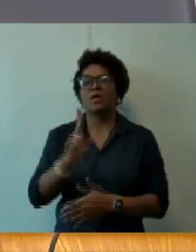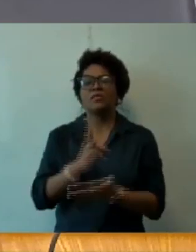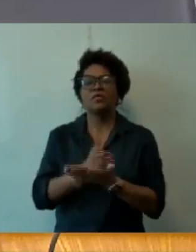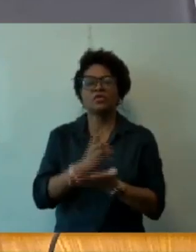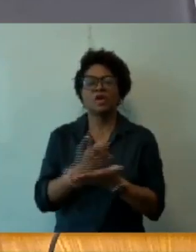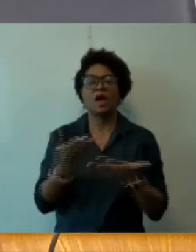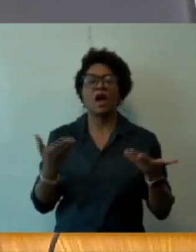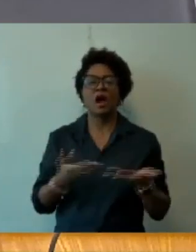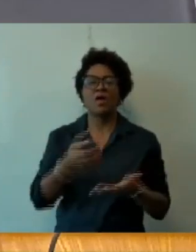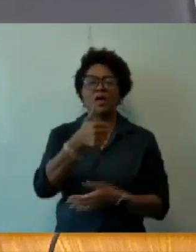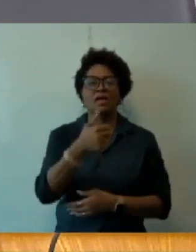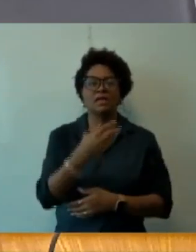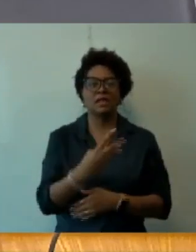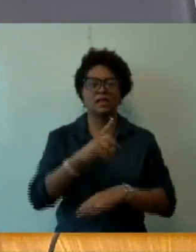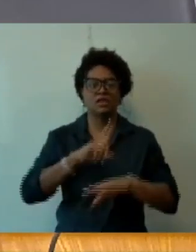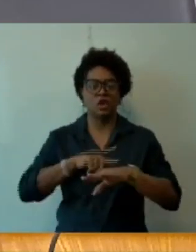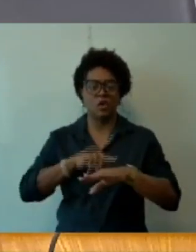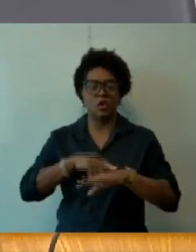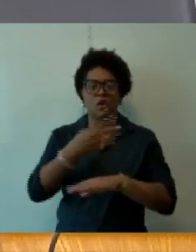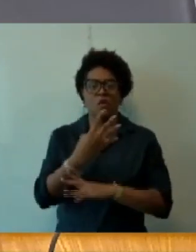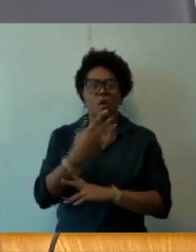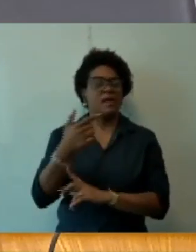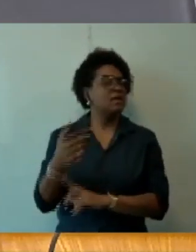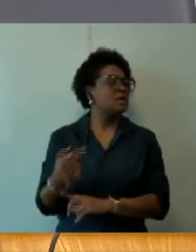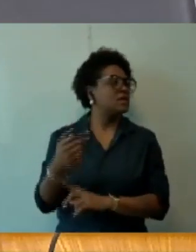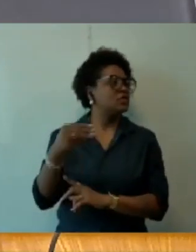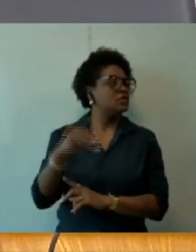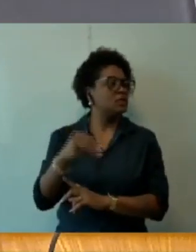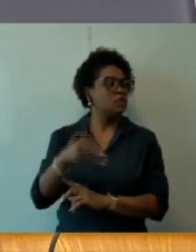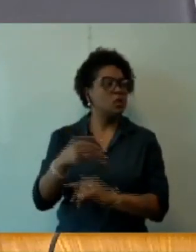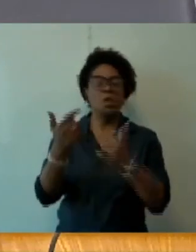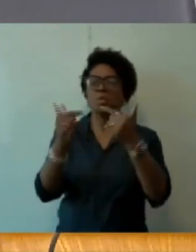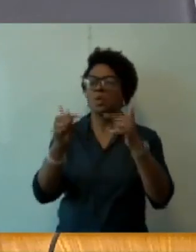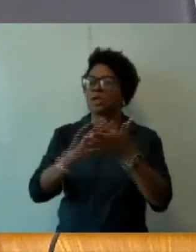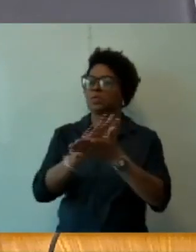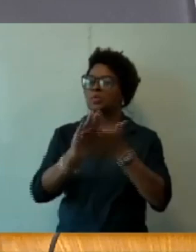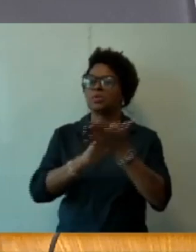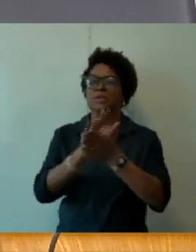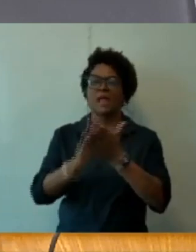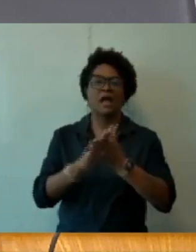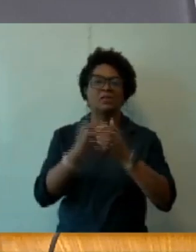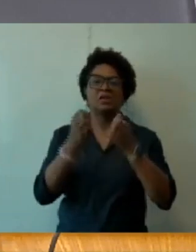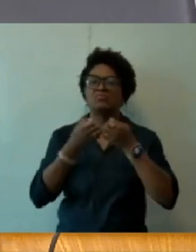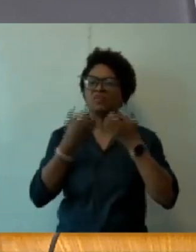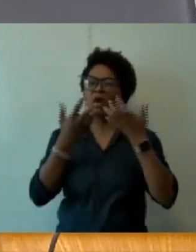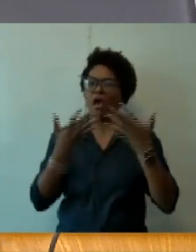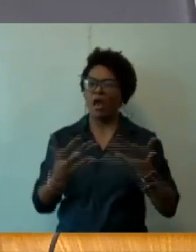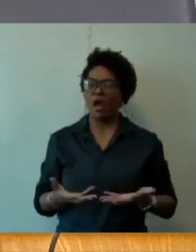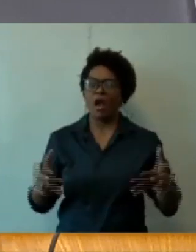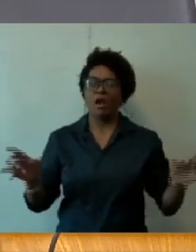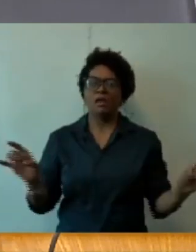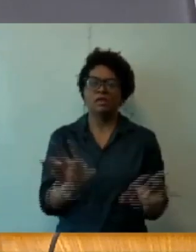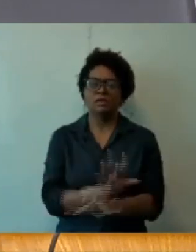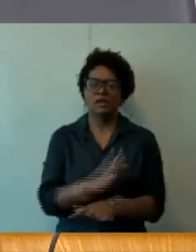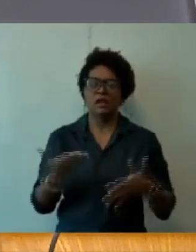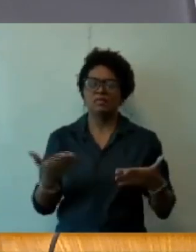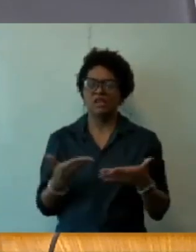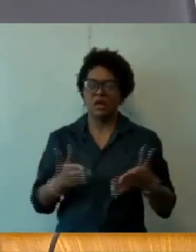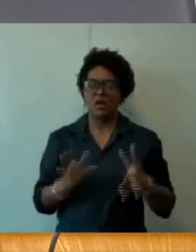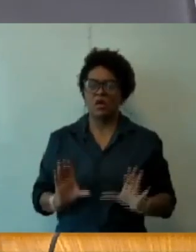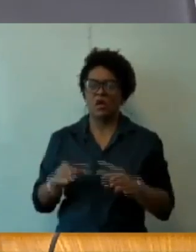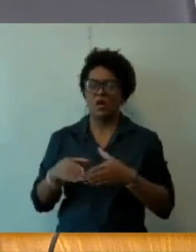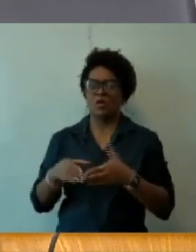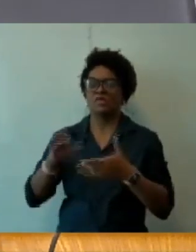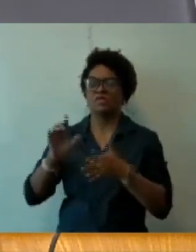horas e 47 minutos. Não temos mais nada a declarar. Acabamos de encerrar agora a Comissão de Leração e Justiça da